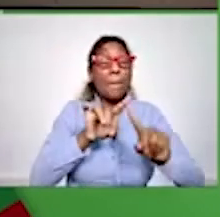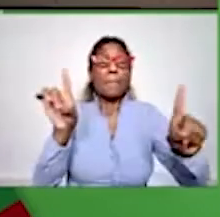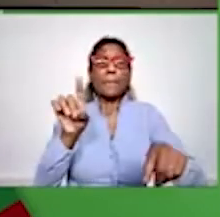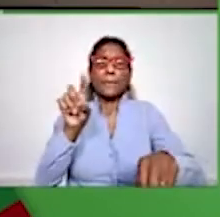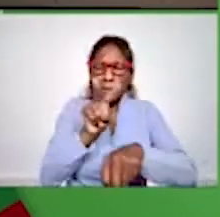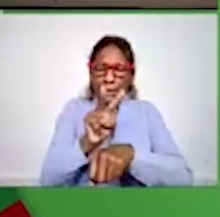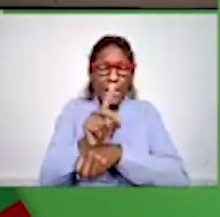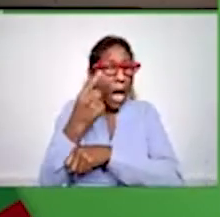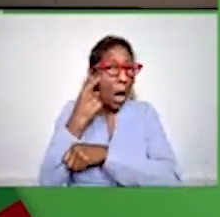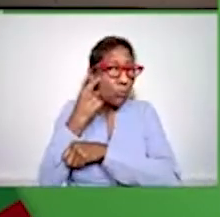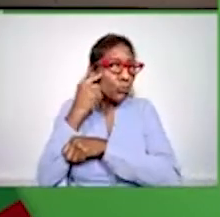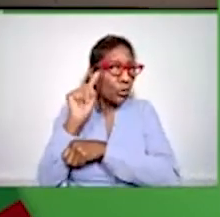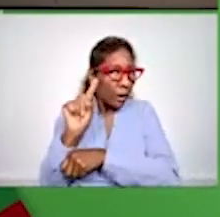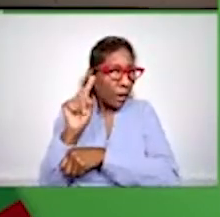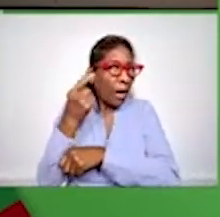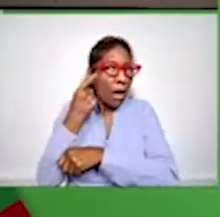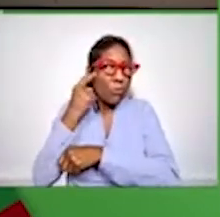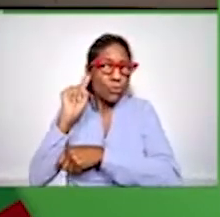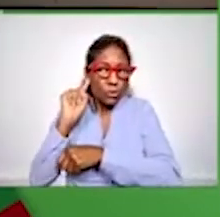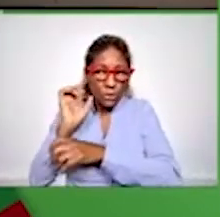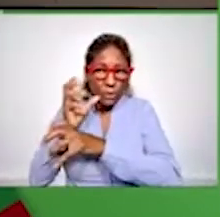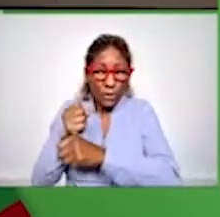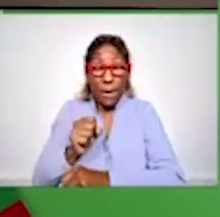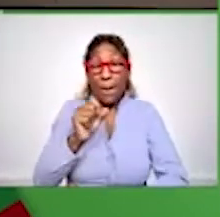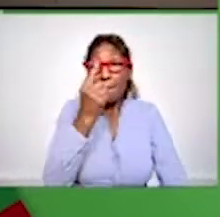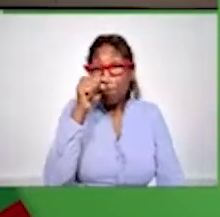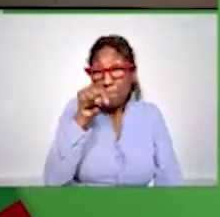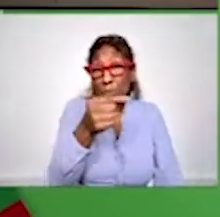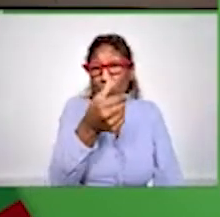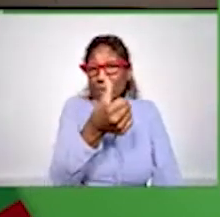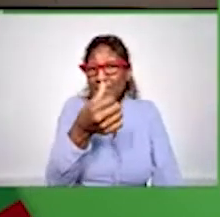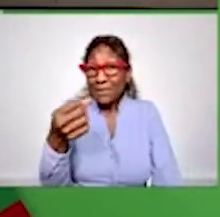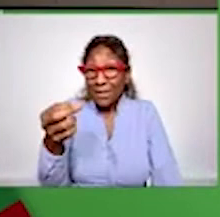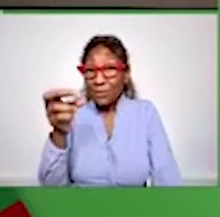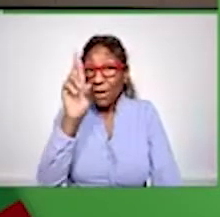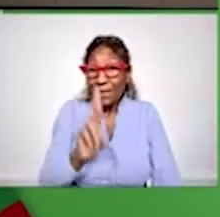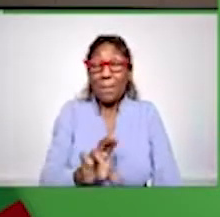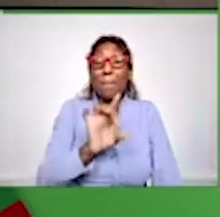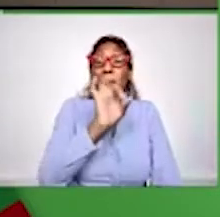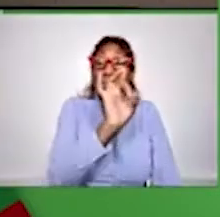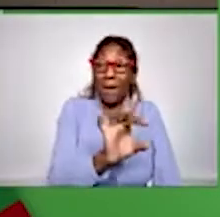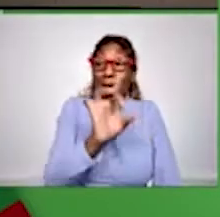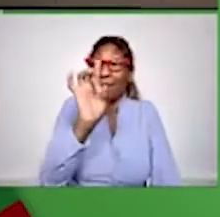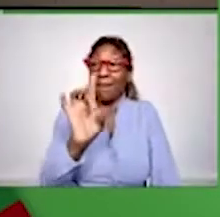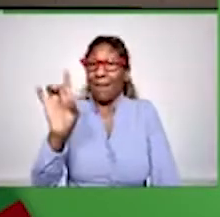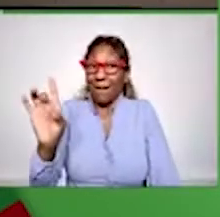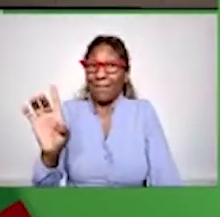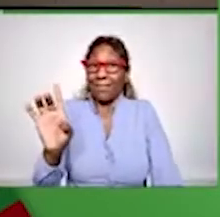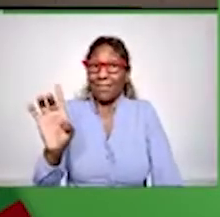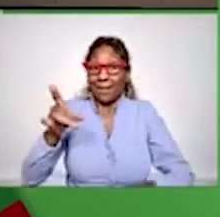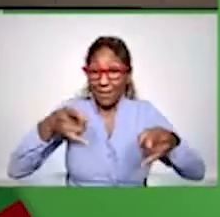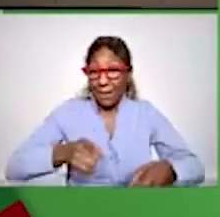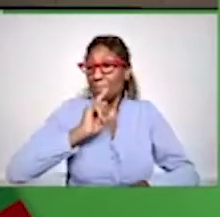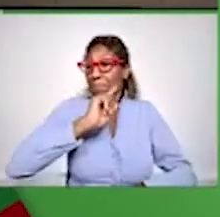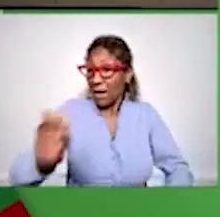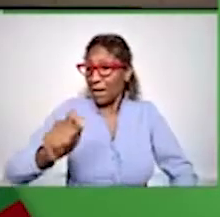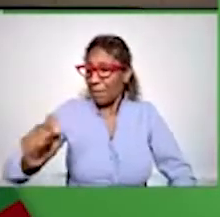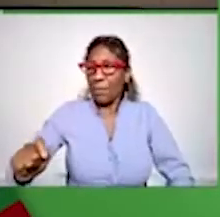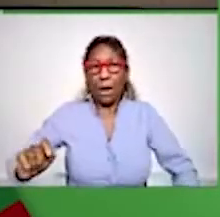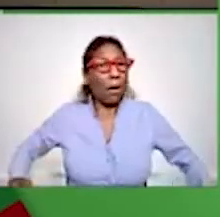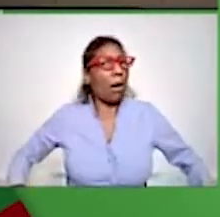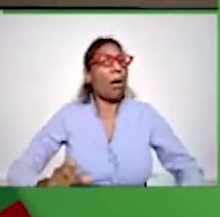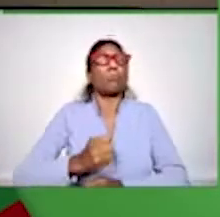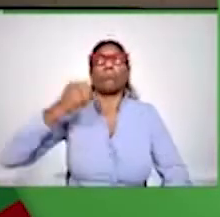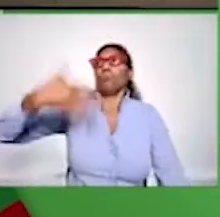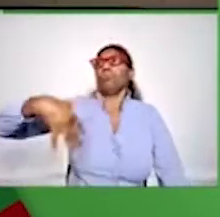diário desses leitos vai a mais de R 1.600,00, que são pagos por cada um desses leitos. São muitos milhões de